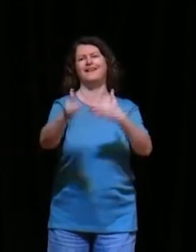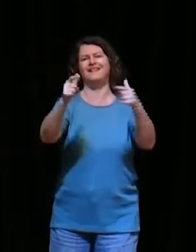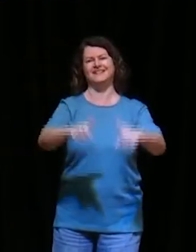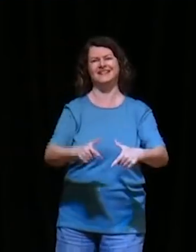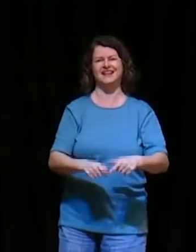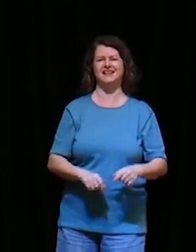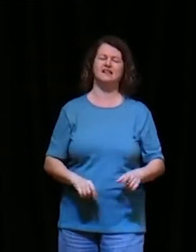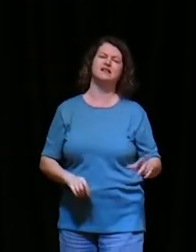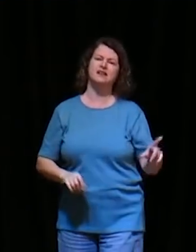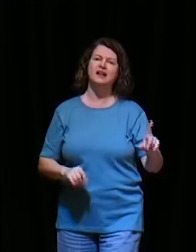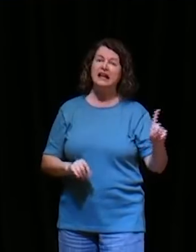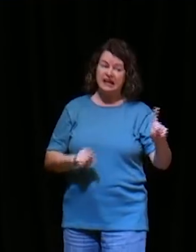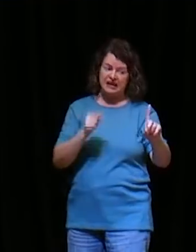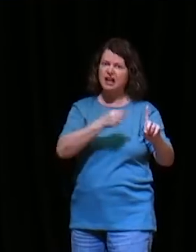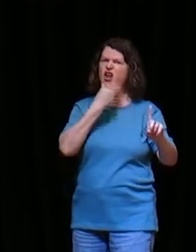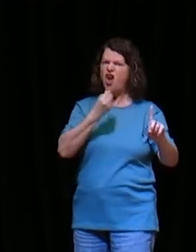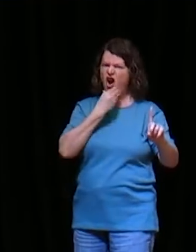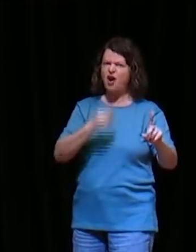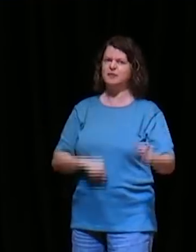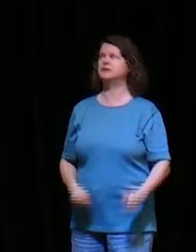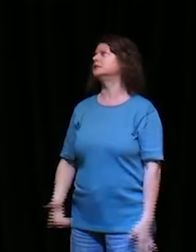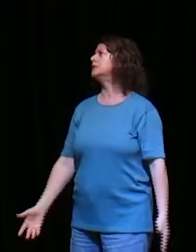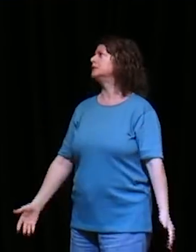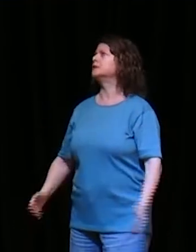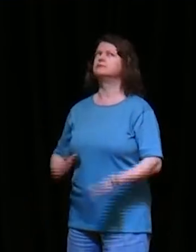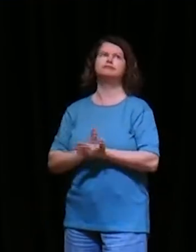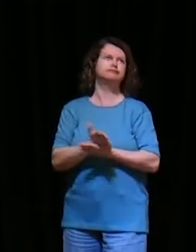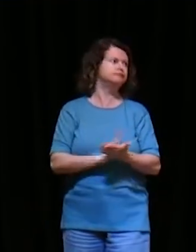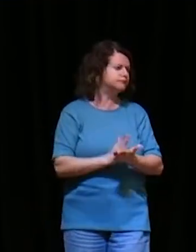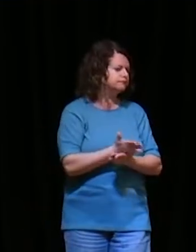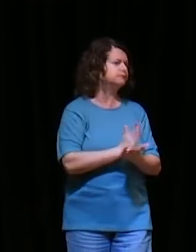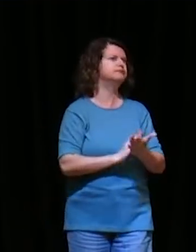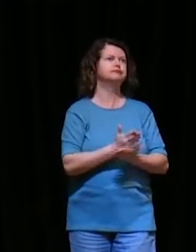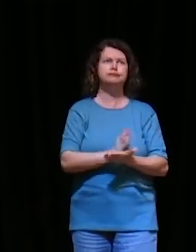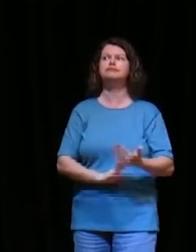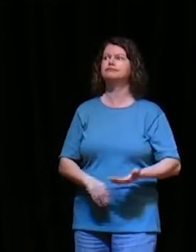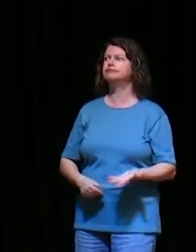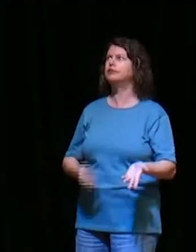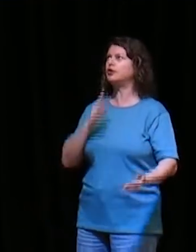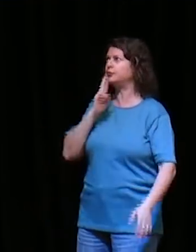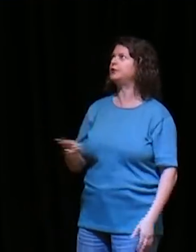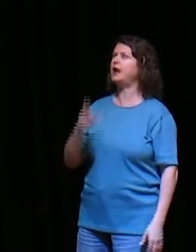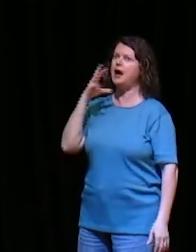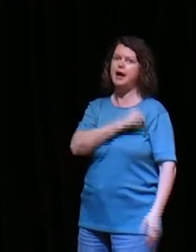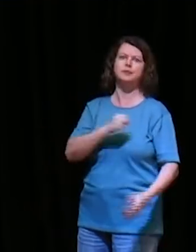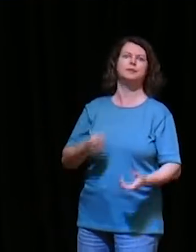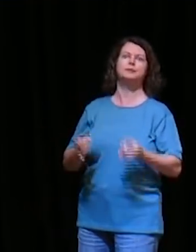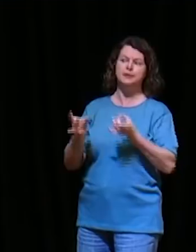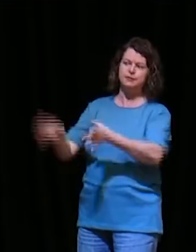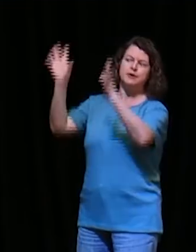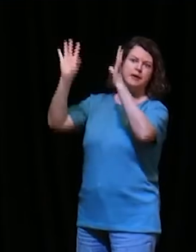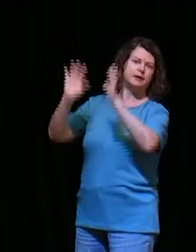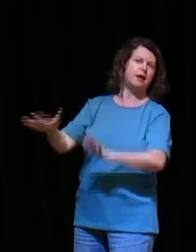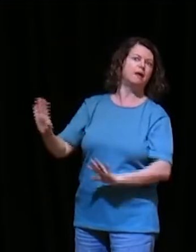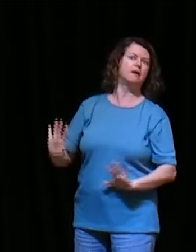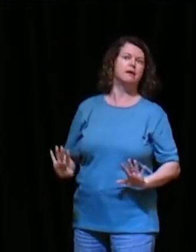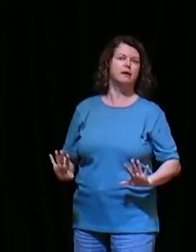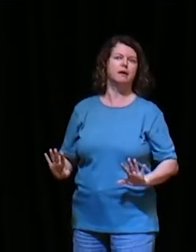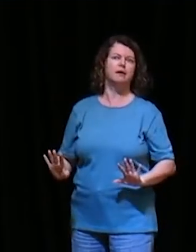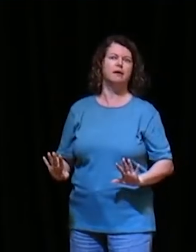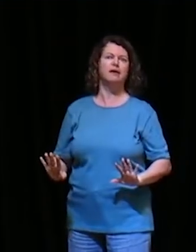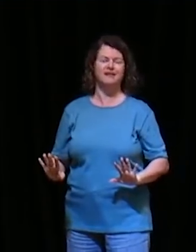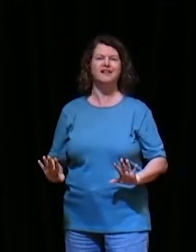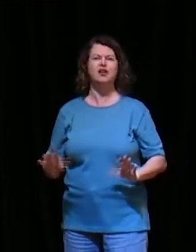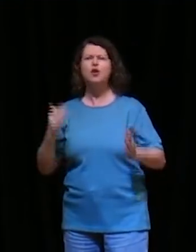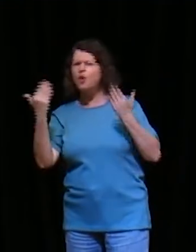molestado, se acha importunado, imagina Deus, Jesus está dizendo assim, olha, você acha que Deus não vai fazer justiça, para aqueles que clamam,